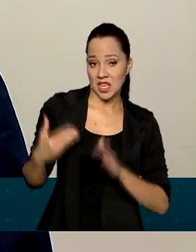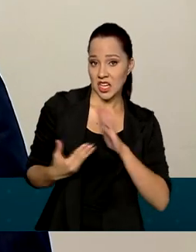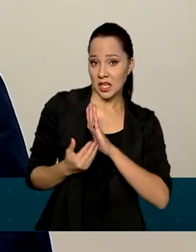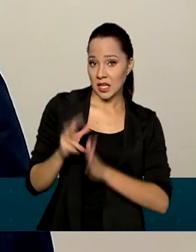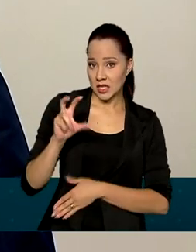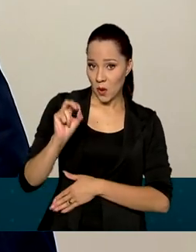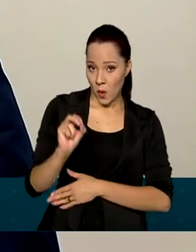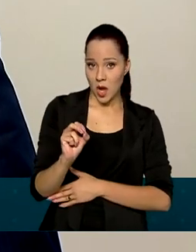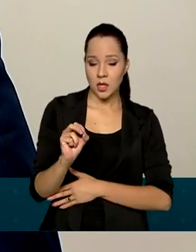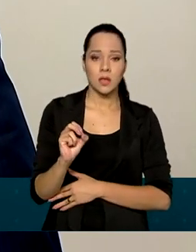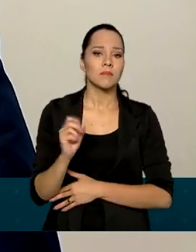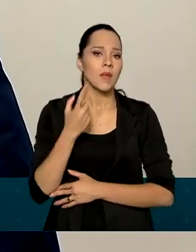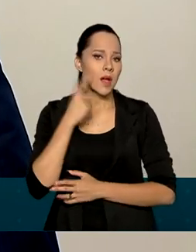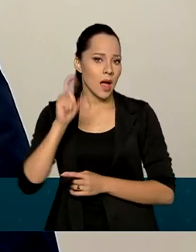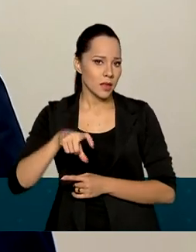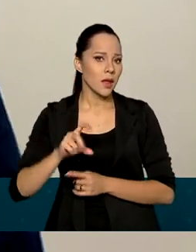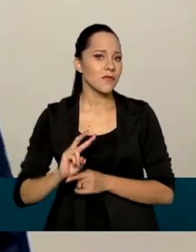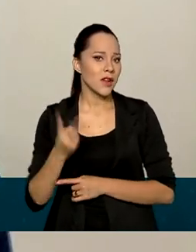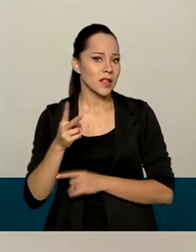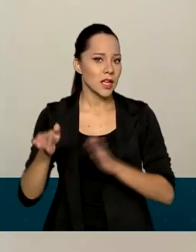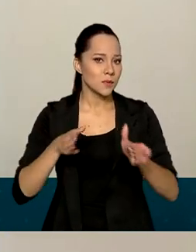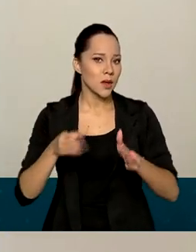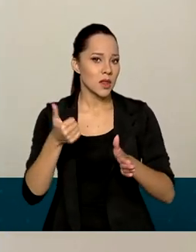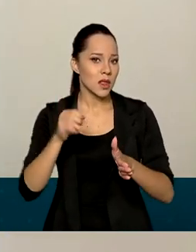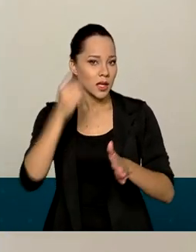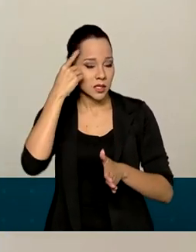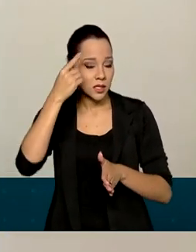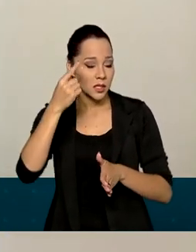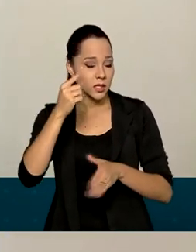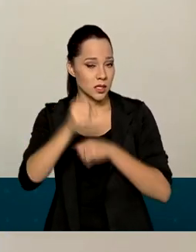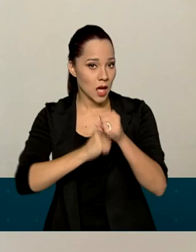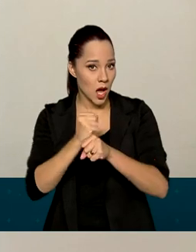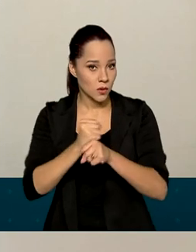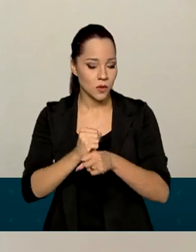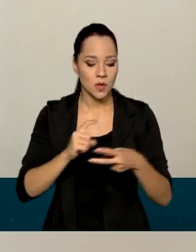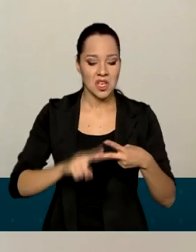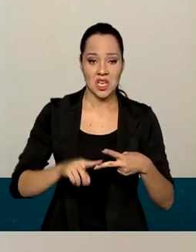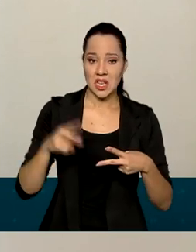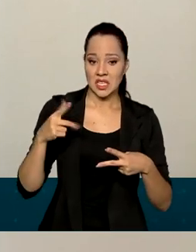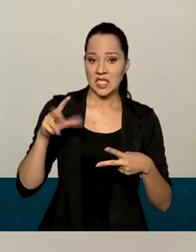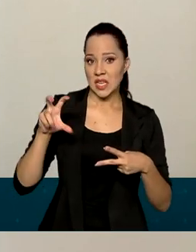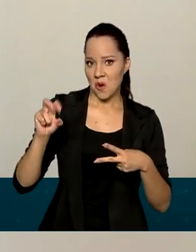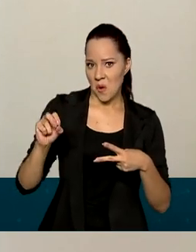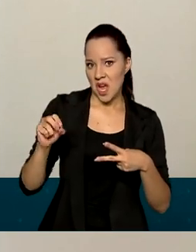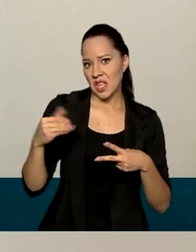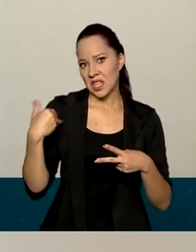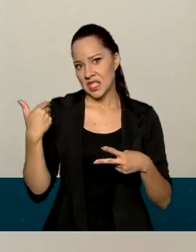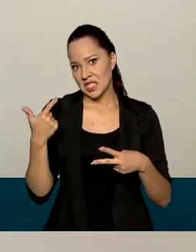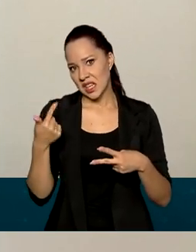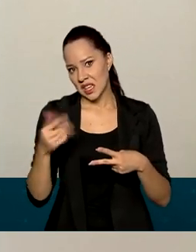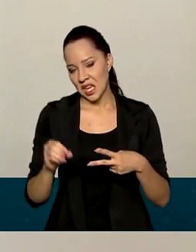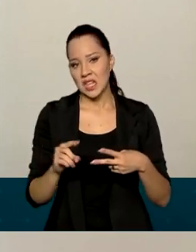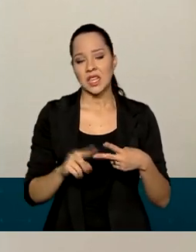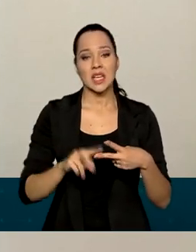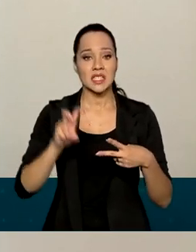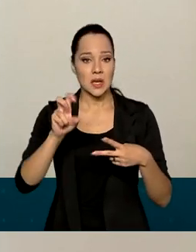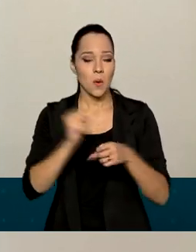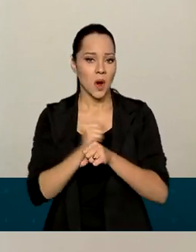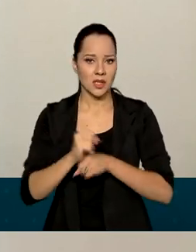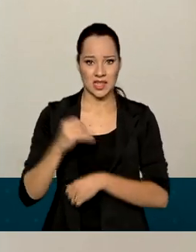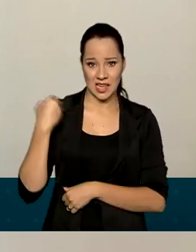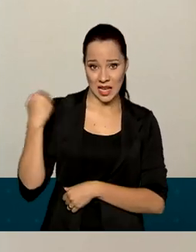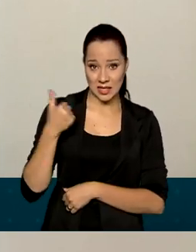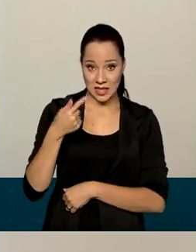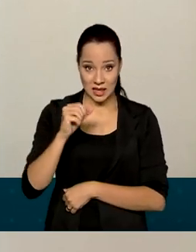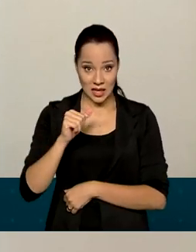50 anos de idade, a carteira vai valer por 10 anos. Aqueles que têm entre 50 e 70, a carteira vai valer por 5 anos. E os que já fizeram 70